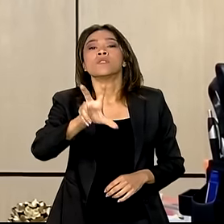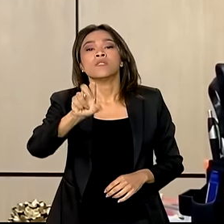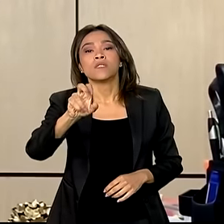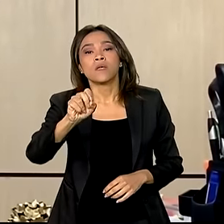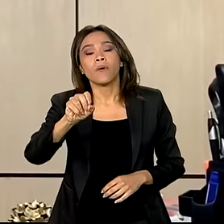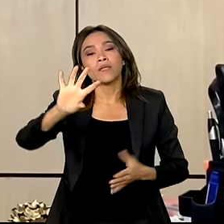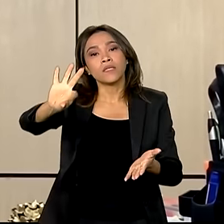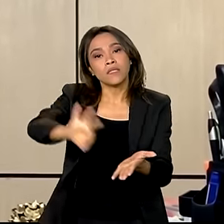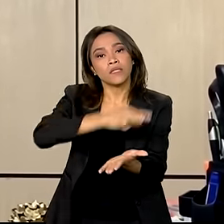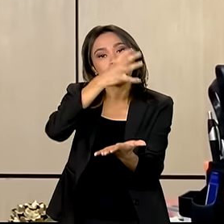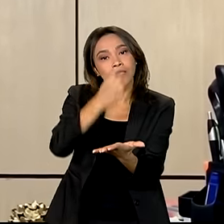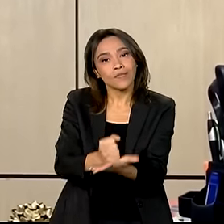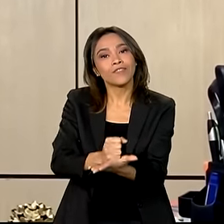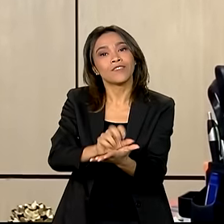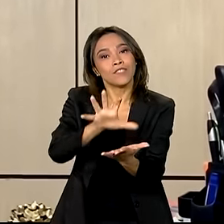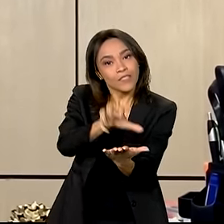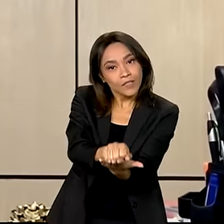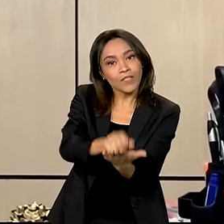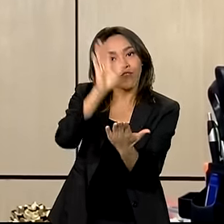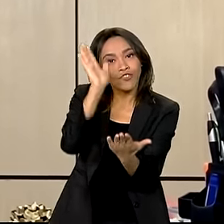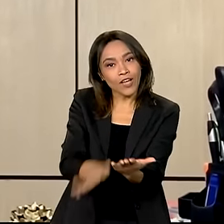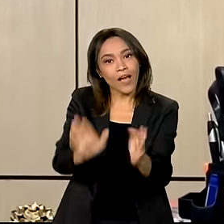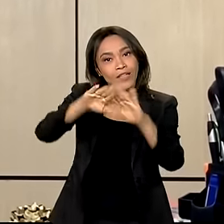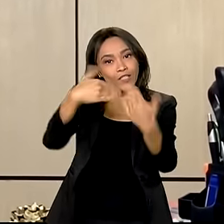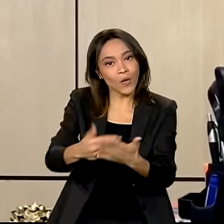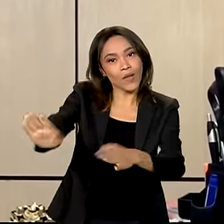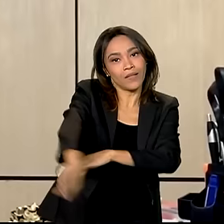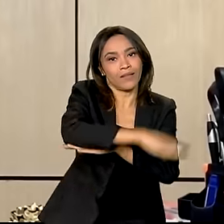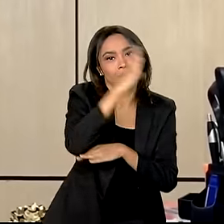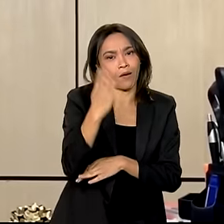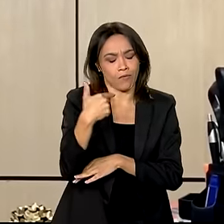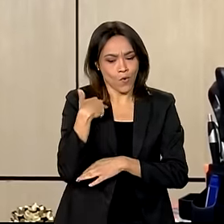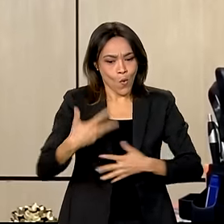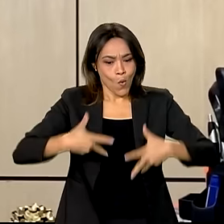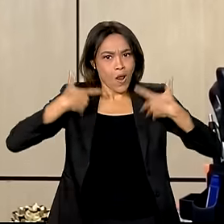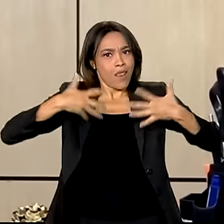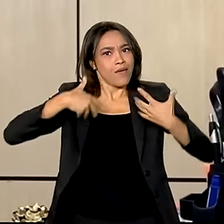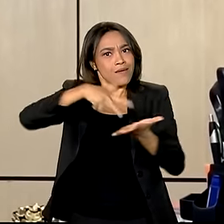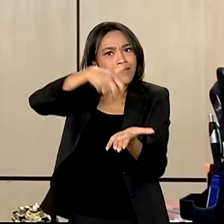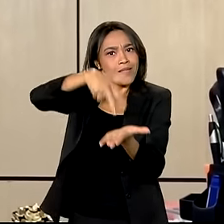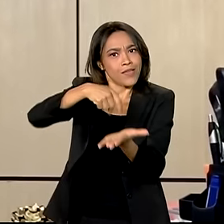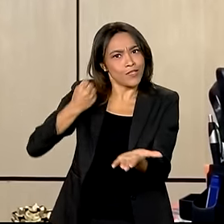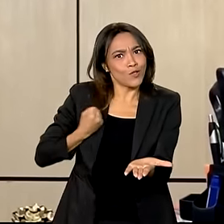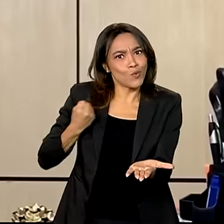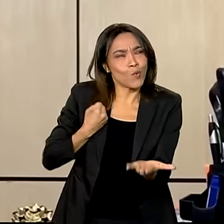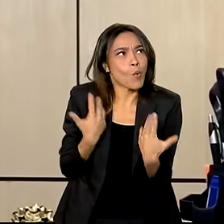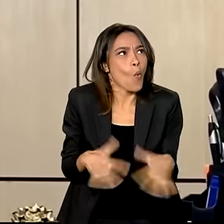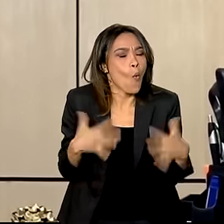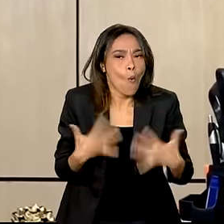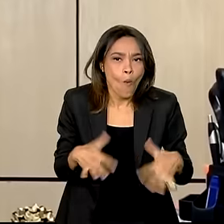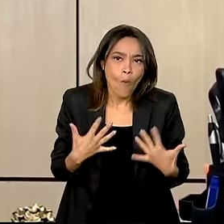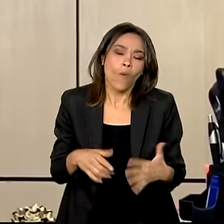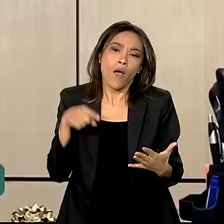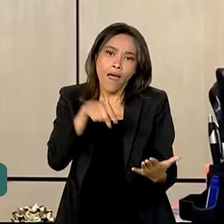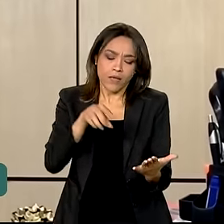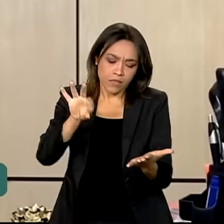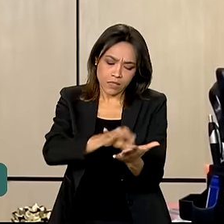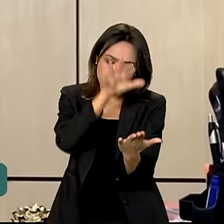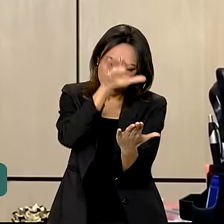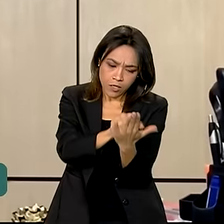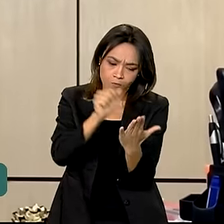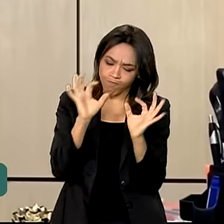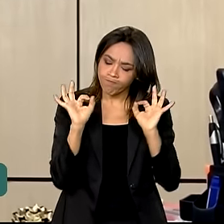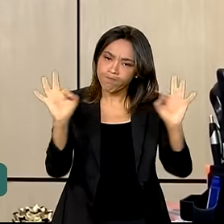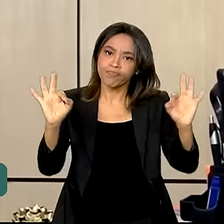foram efetivadas. Isso é uma alegria para a gente, porque além dessas matrículas efetivadas, o